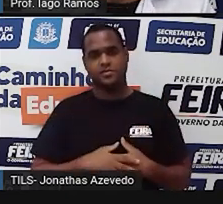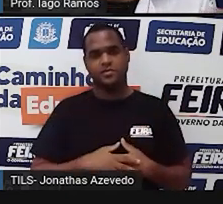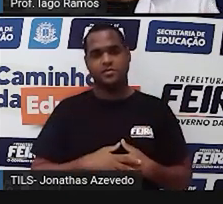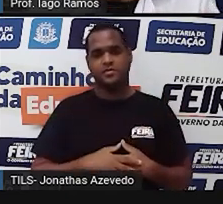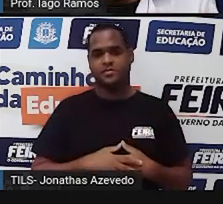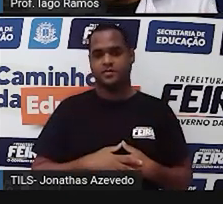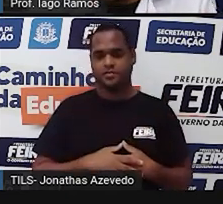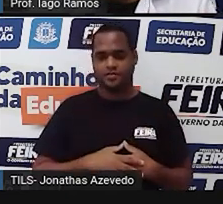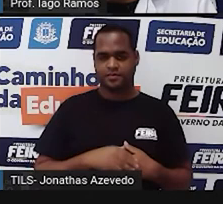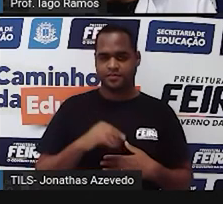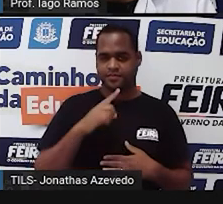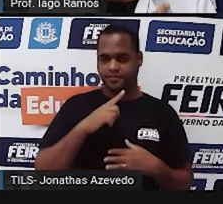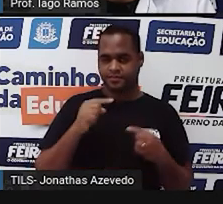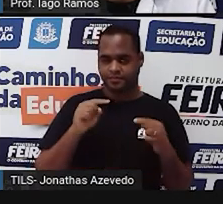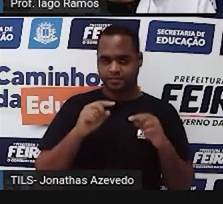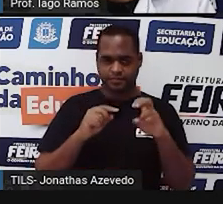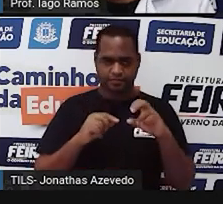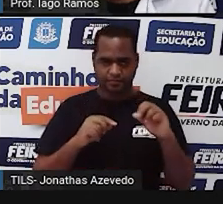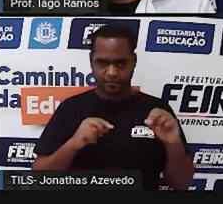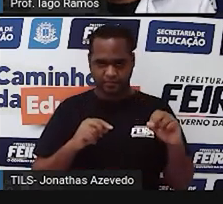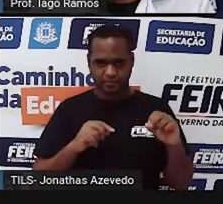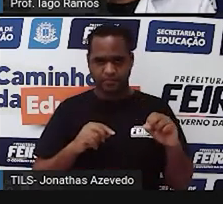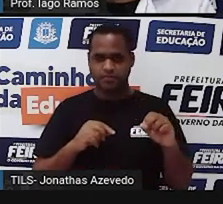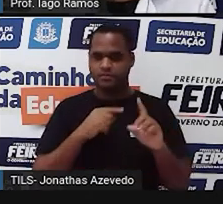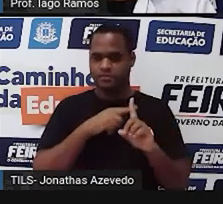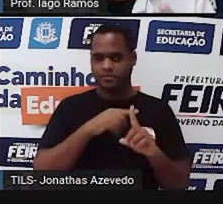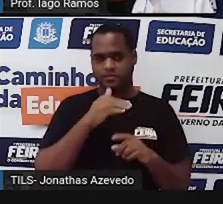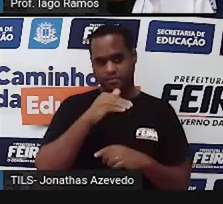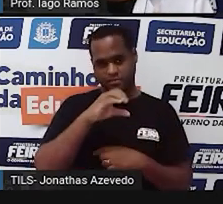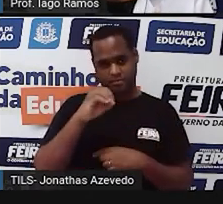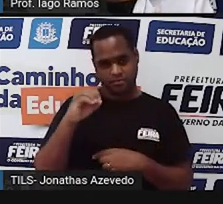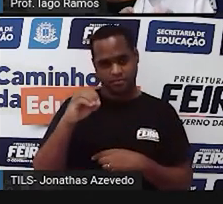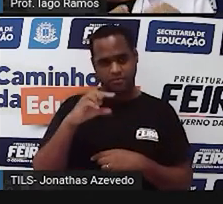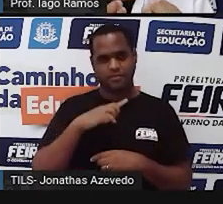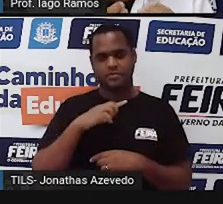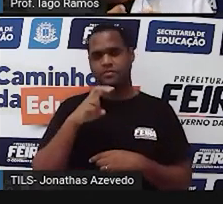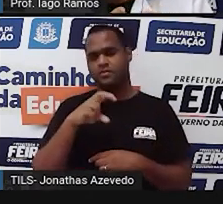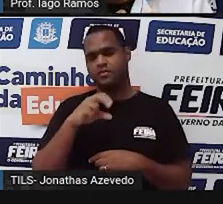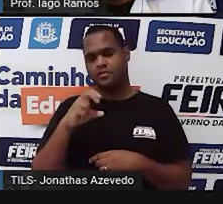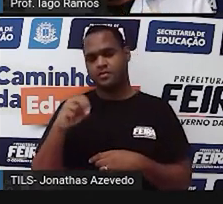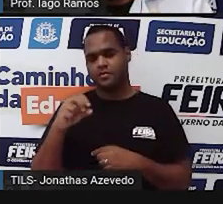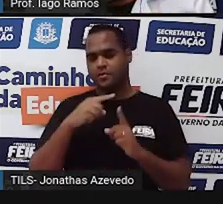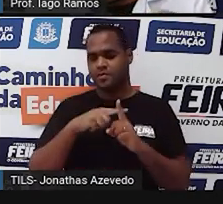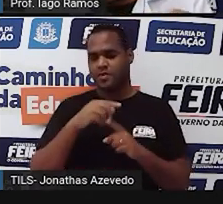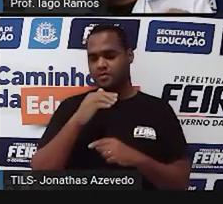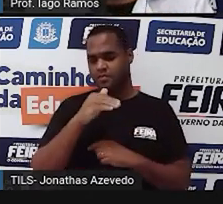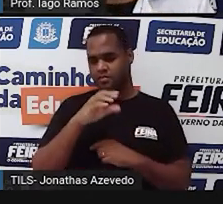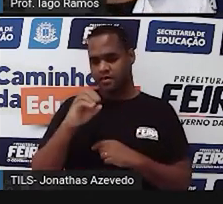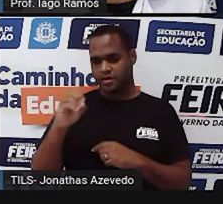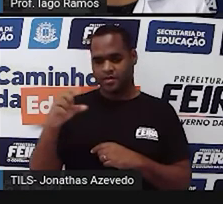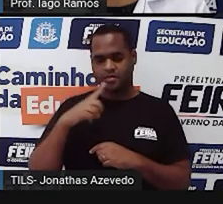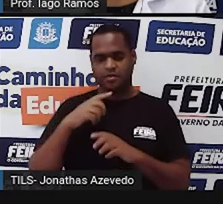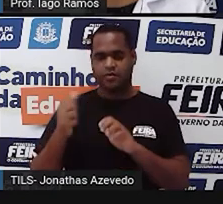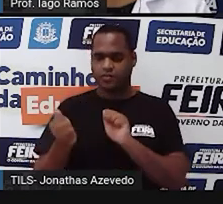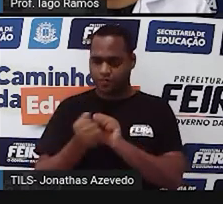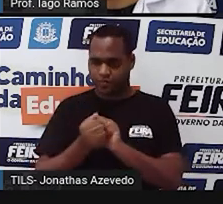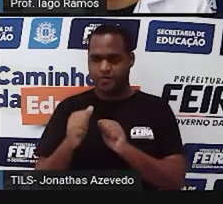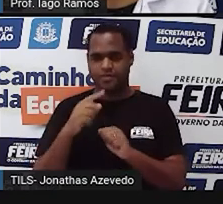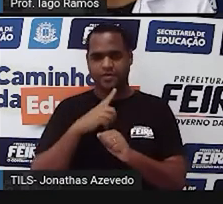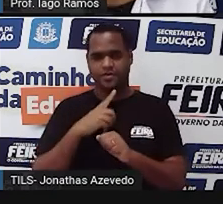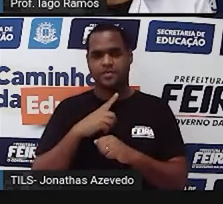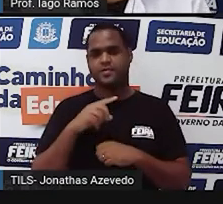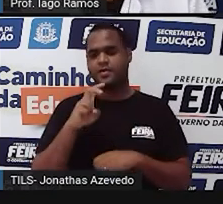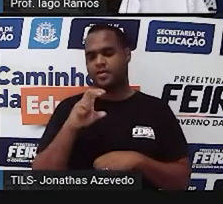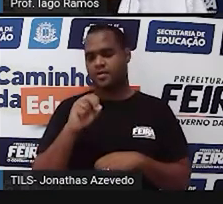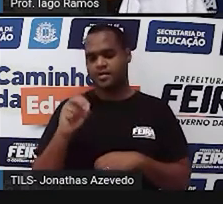mais 500, mais 100, né? E os 500, mais 100, ó, juntando os 500, mais